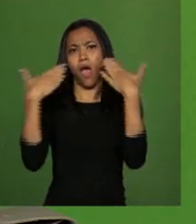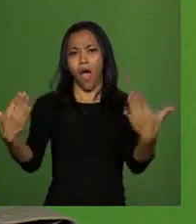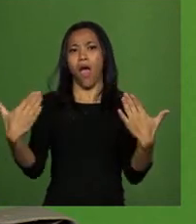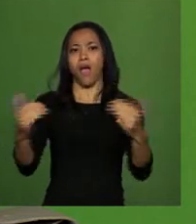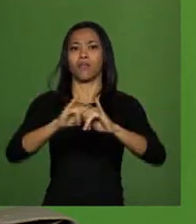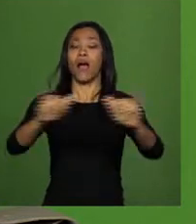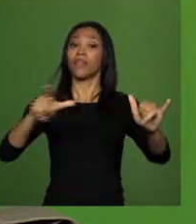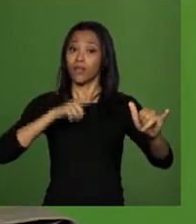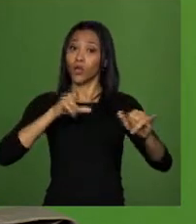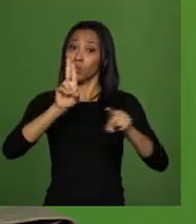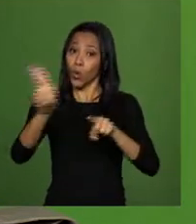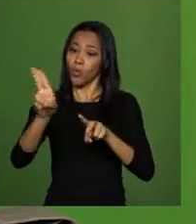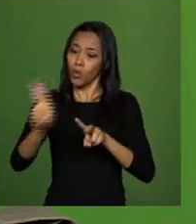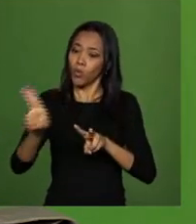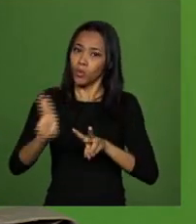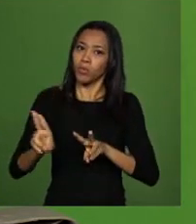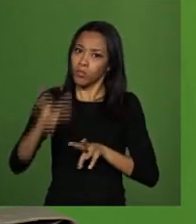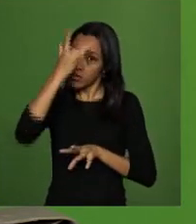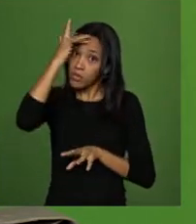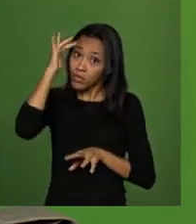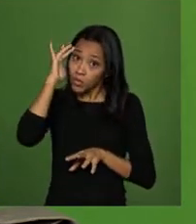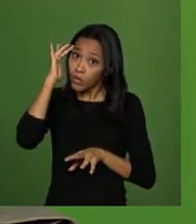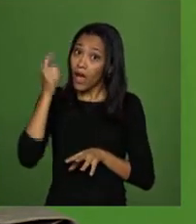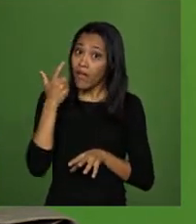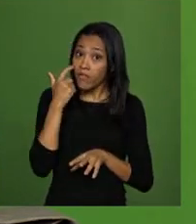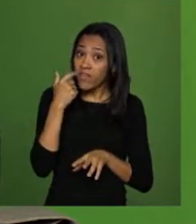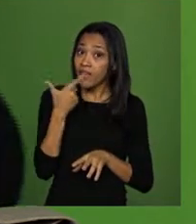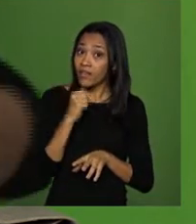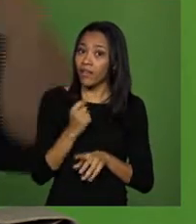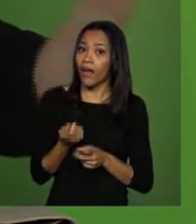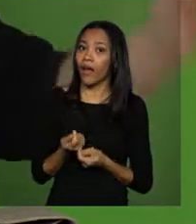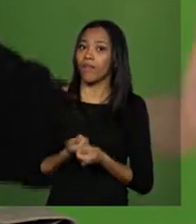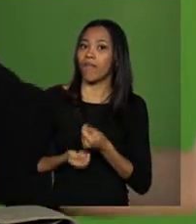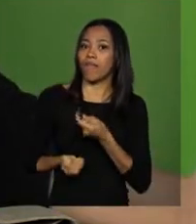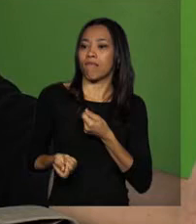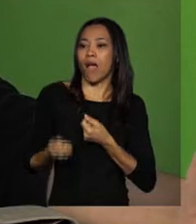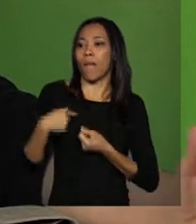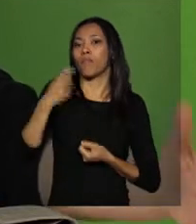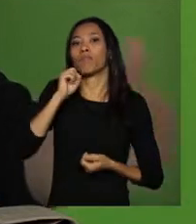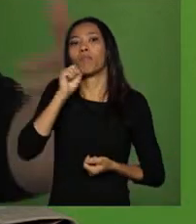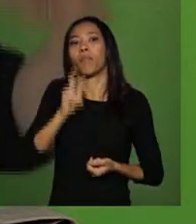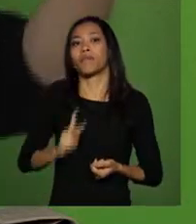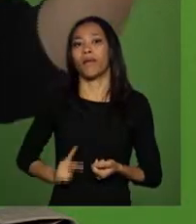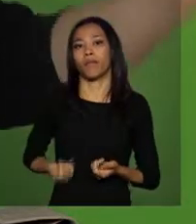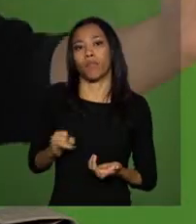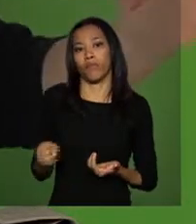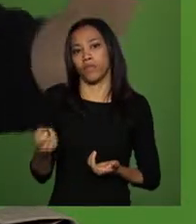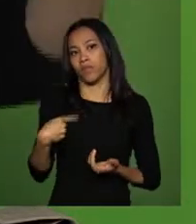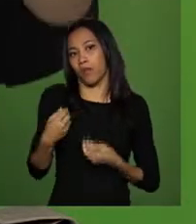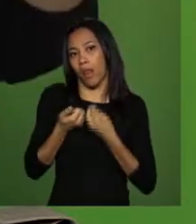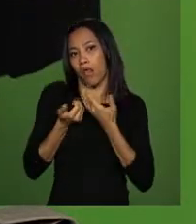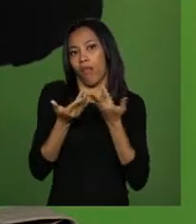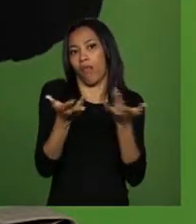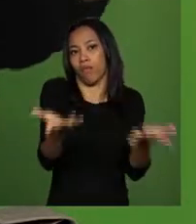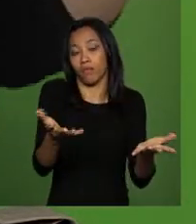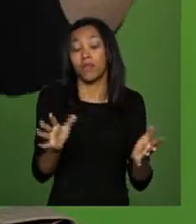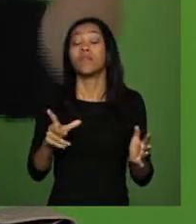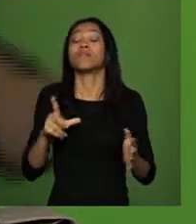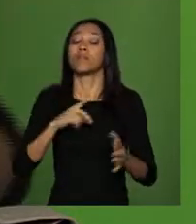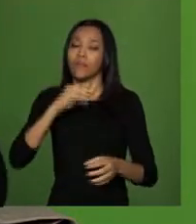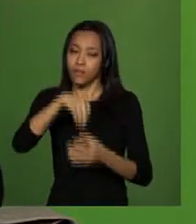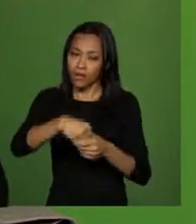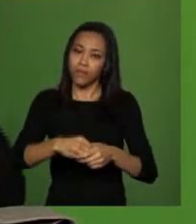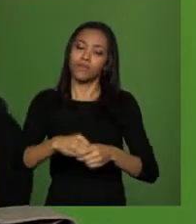aparecer o nome das pessoas e vamos ver quem está fazendo política. Agora, óbvio, teve um encaminhamento ao Palácio, do Planalto, da Casa Civil, a Casa Civil remeteu ao seu